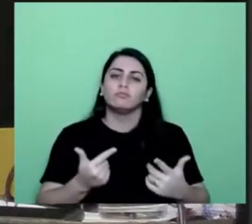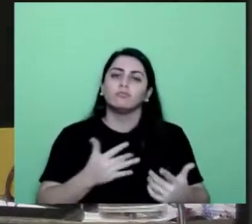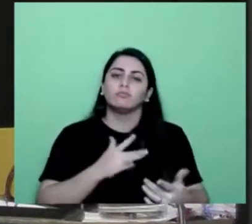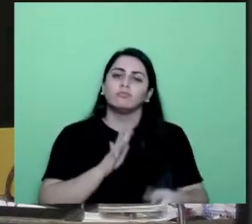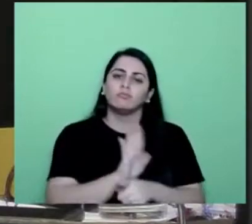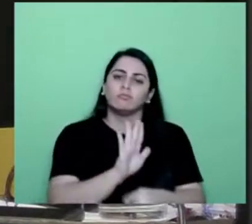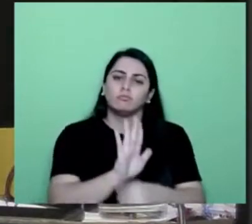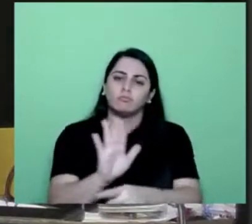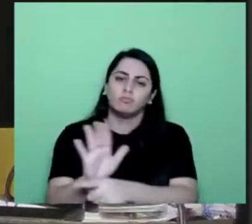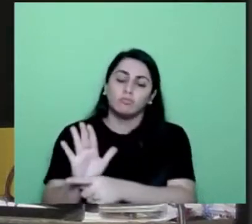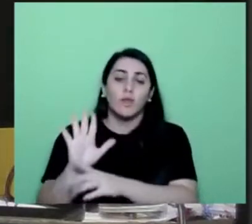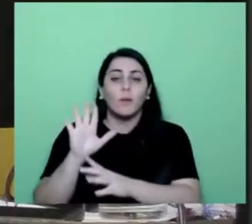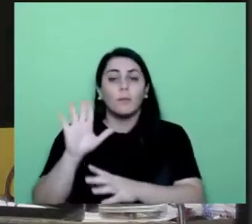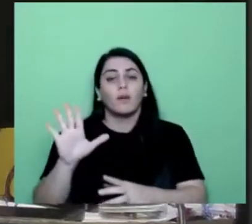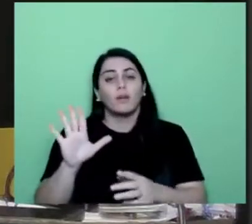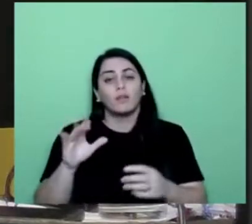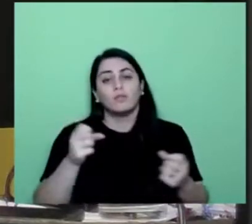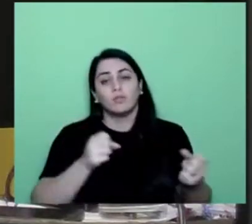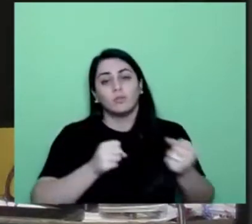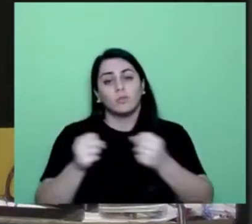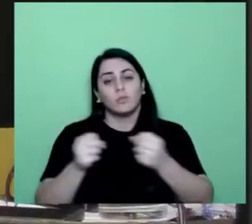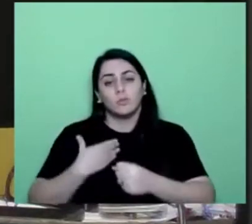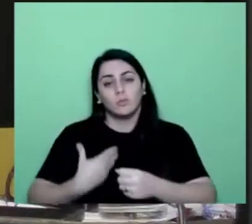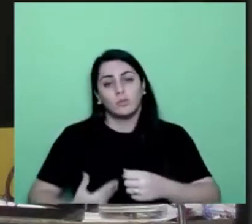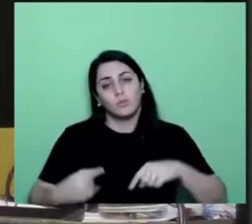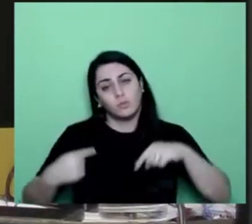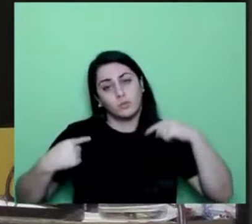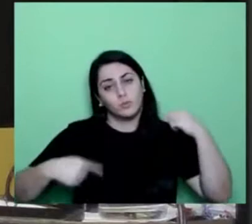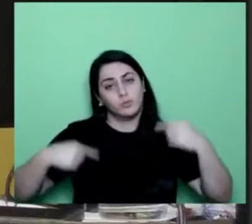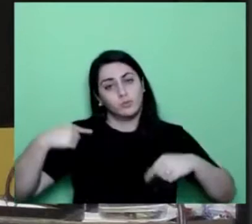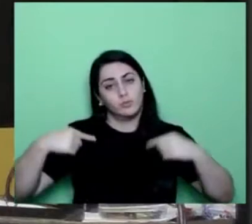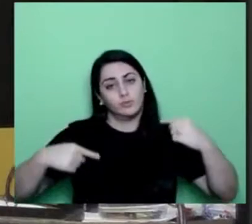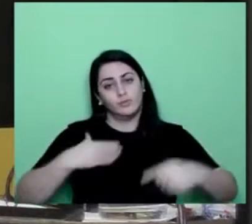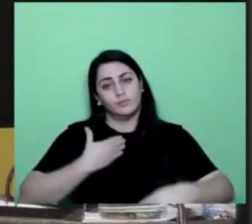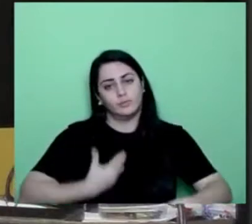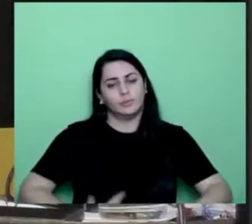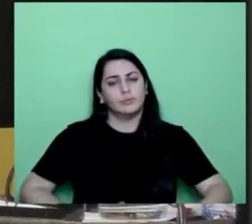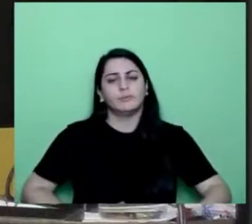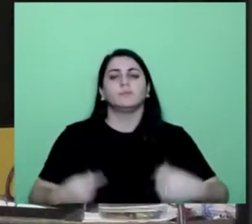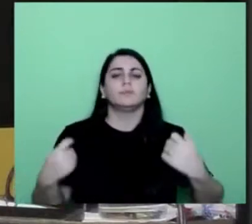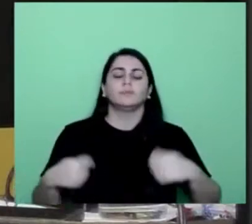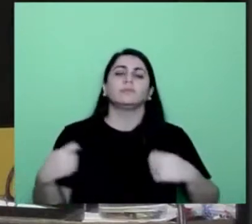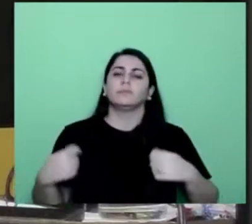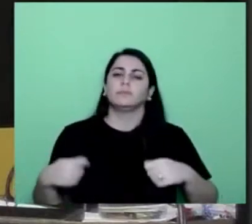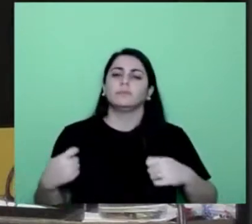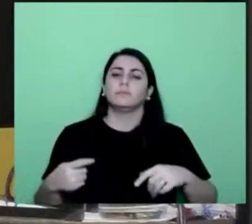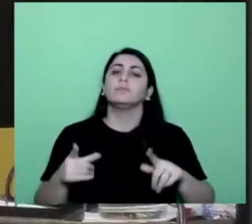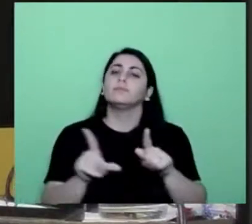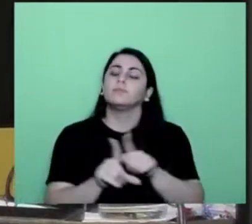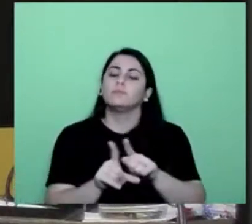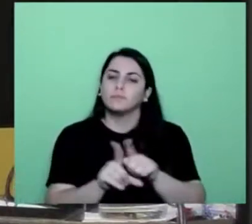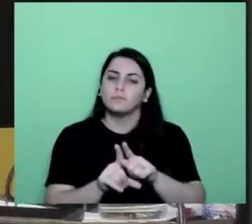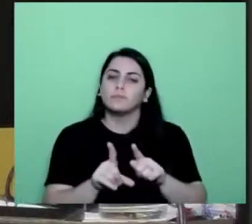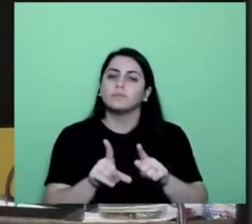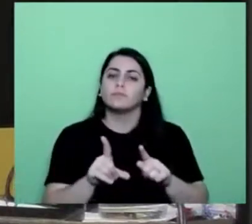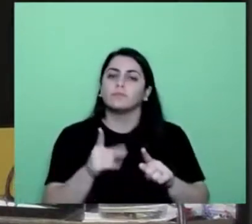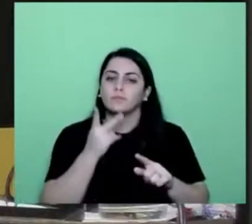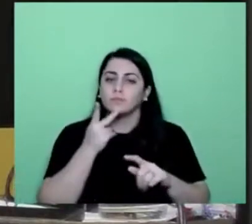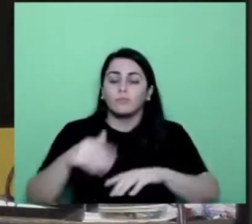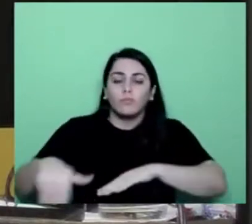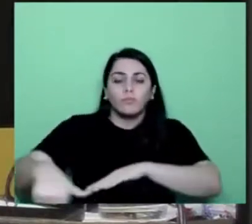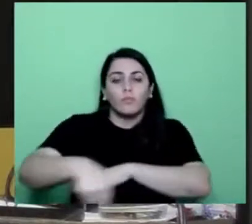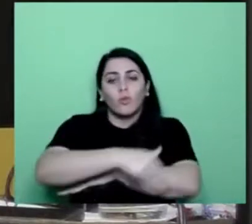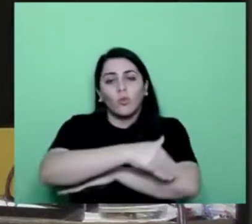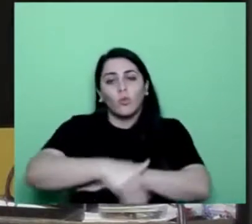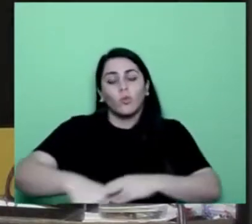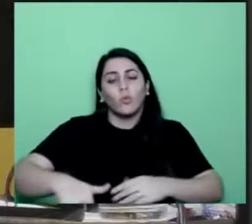público, cabe a política pública. Ainda reconhece a rua como um espaço